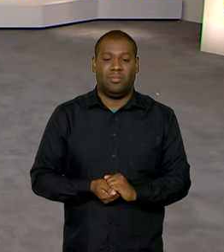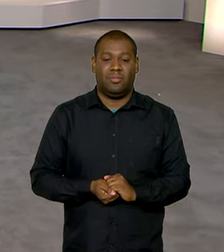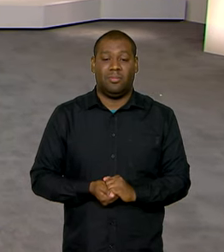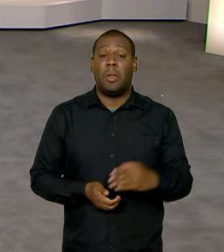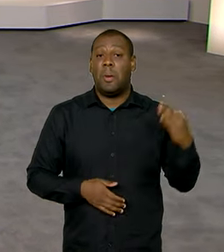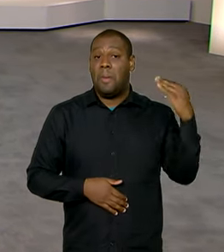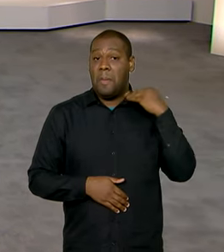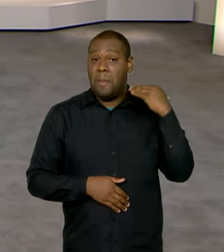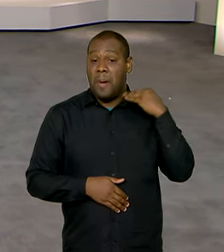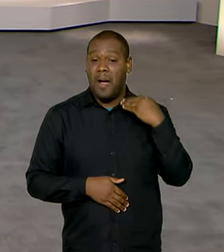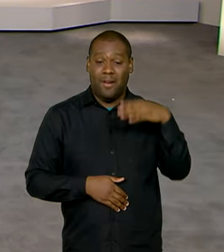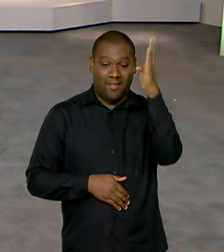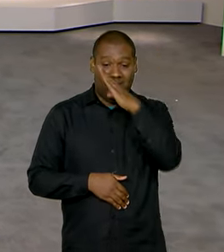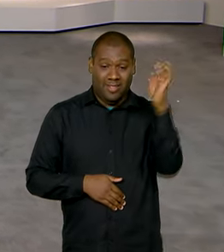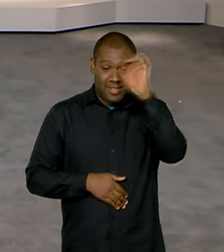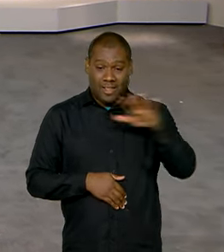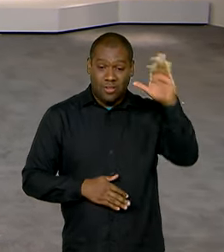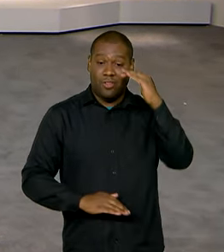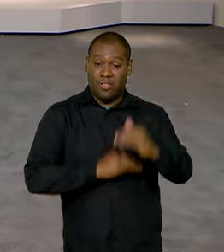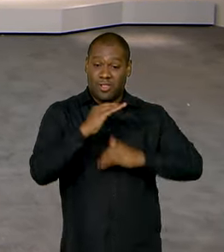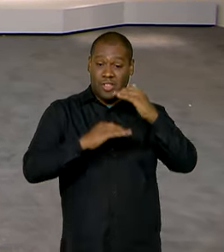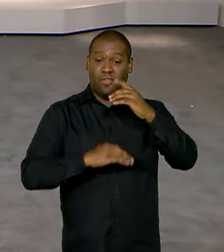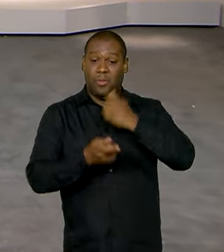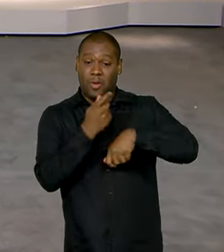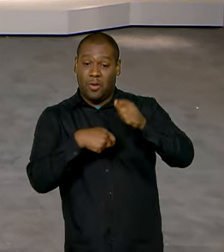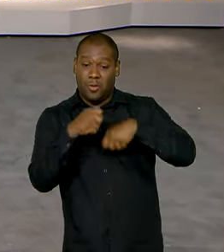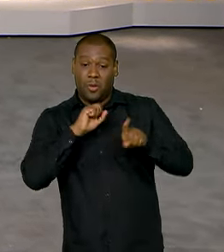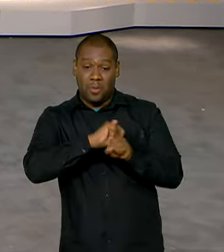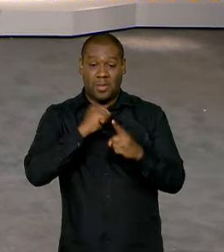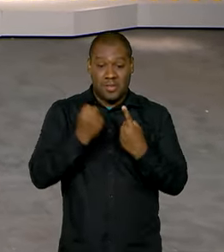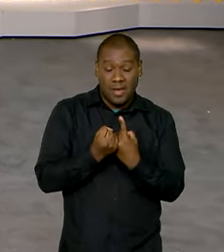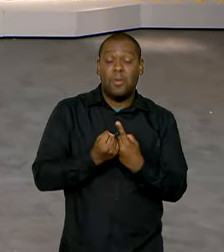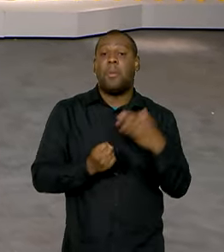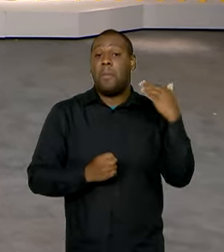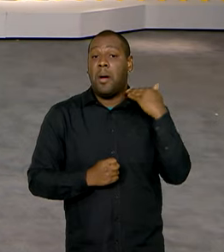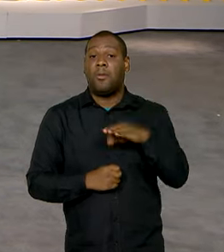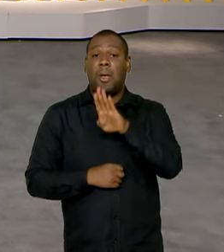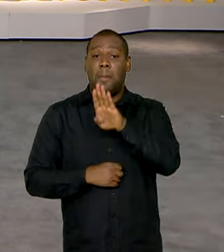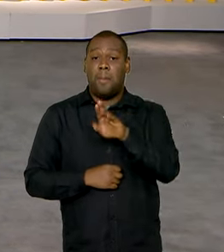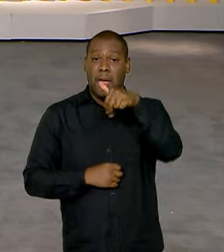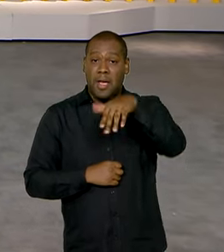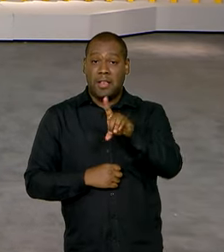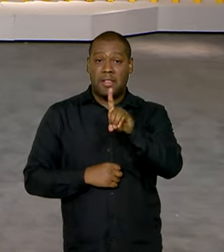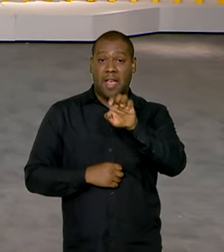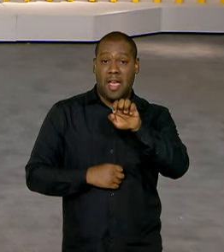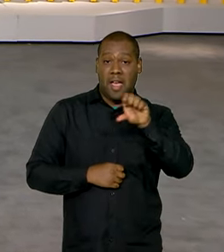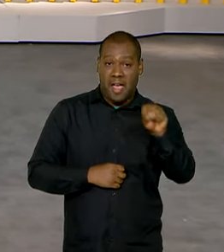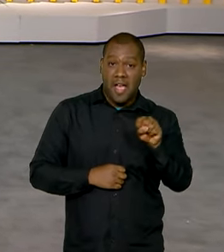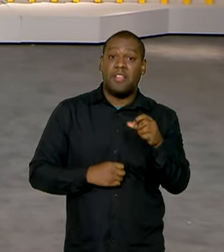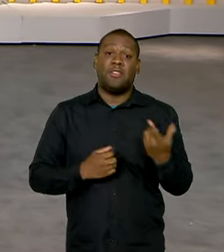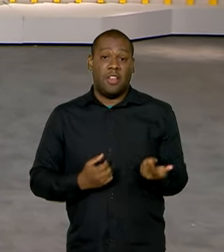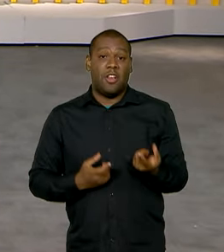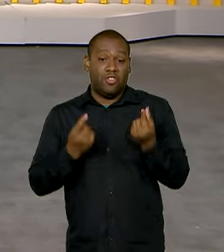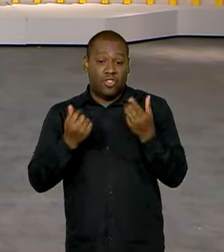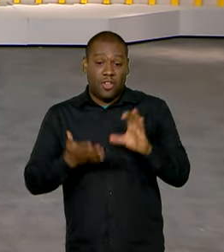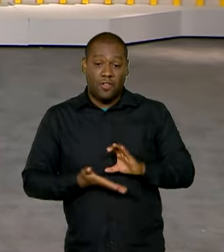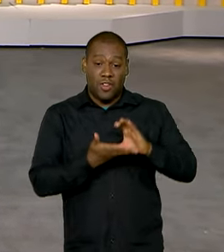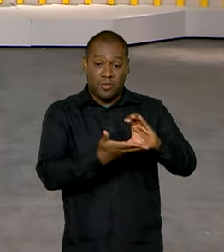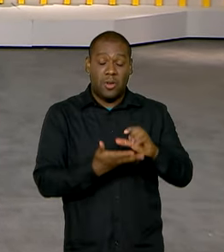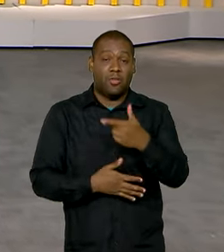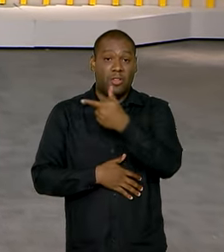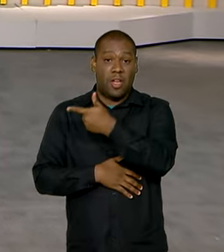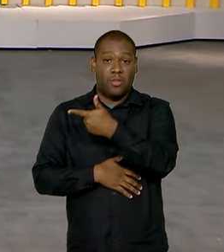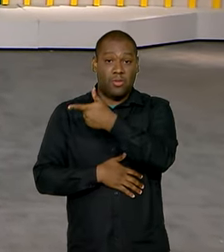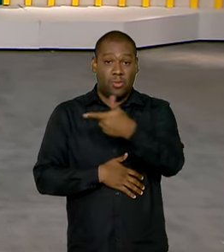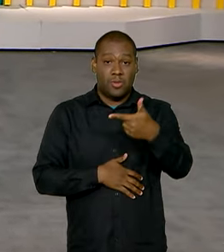O Banco Nacional de Desenvolvimento Econômico e Social, o BNDES, viabilizou quase 220 bilhões de